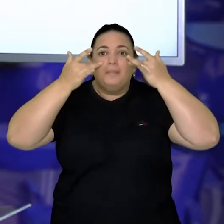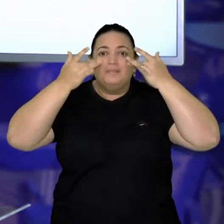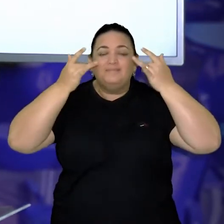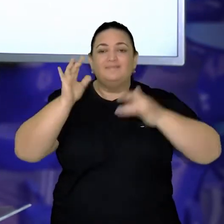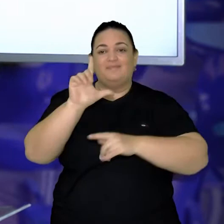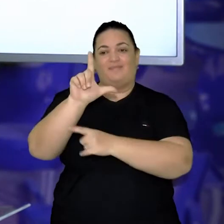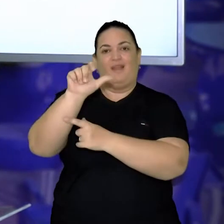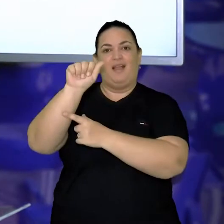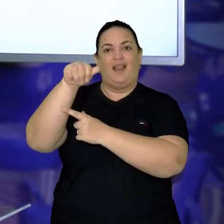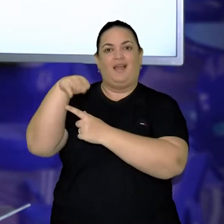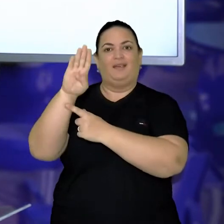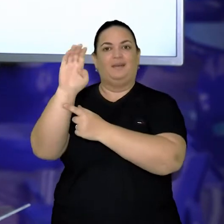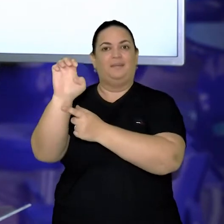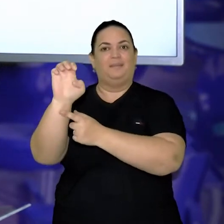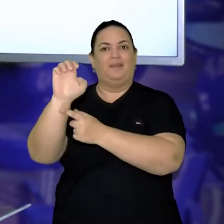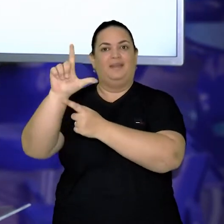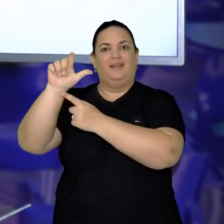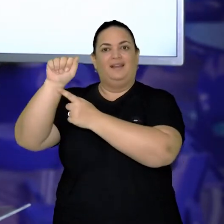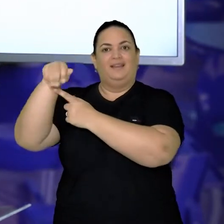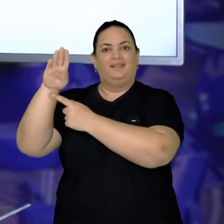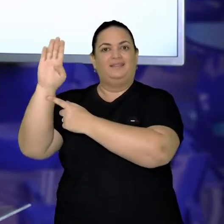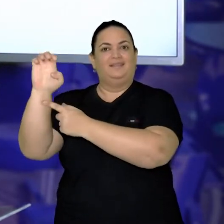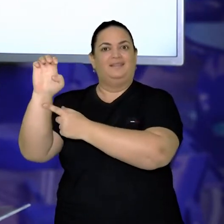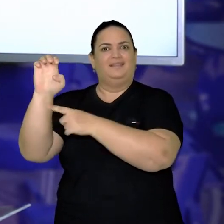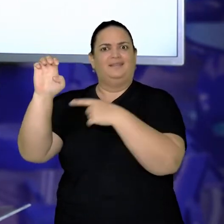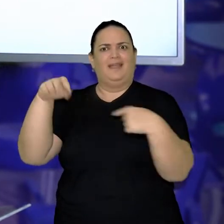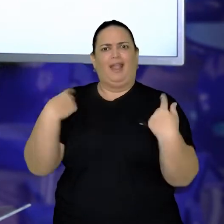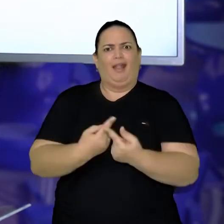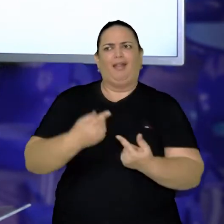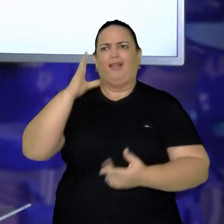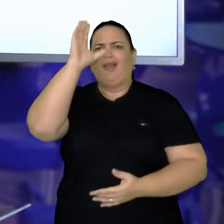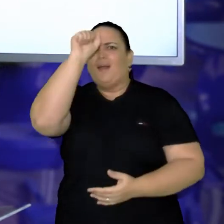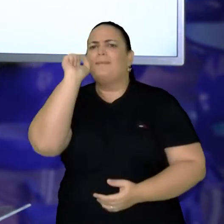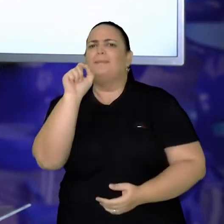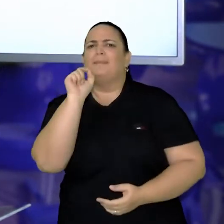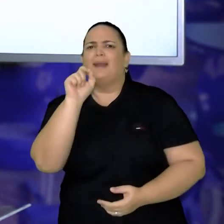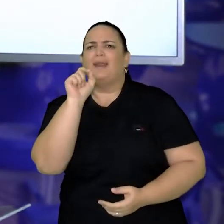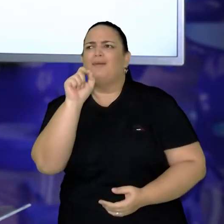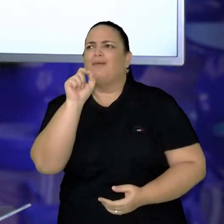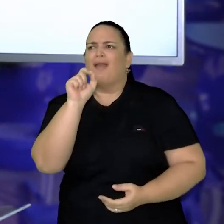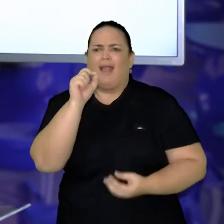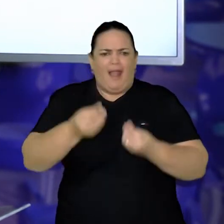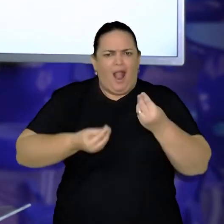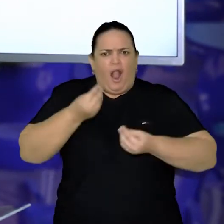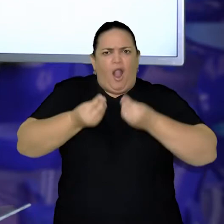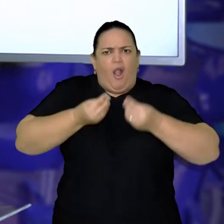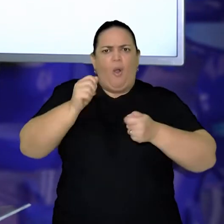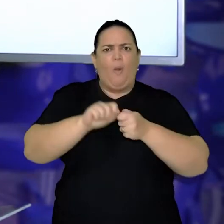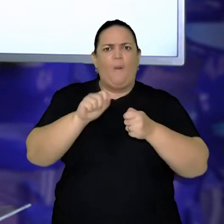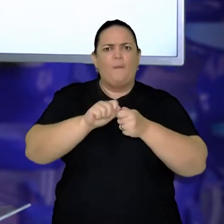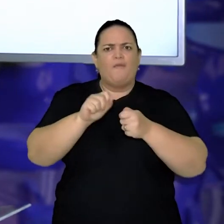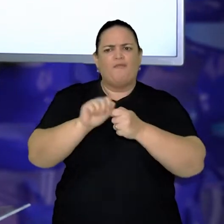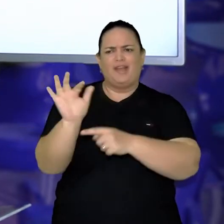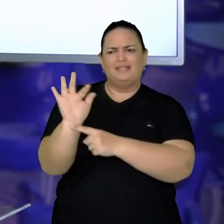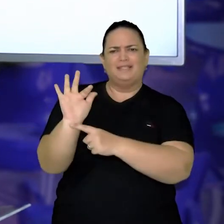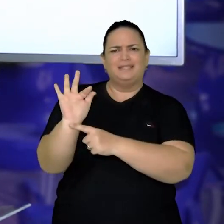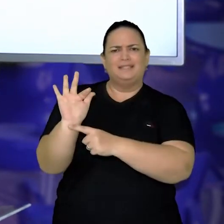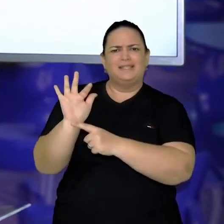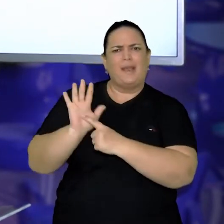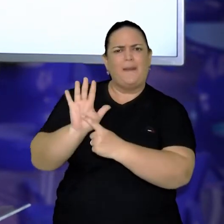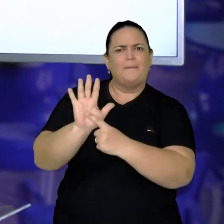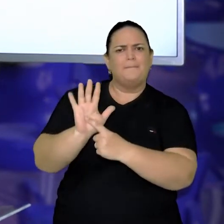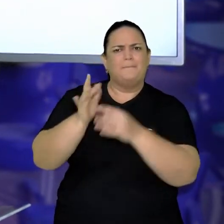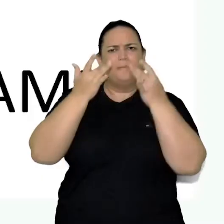E a gente vai ver essas técnicas que são uma forma de teatro utilizada por muito tempo no